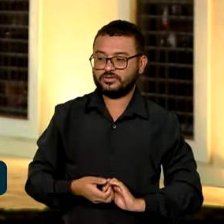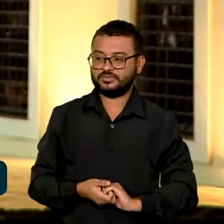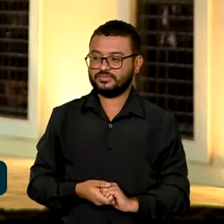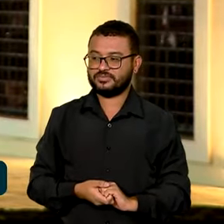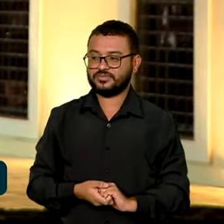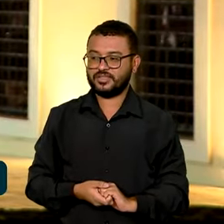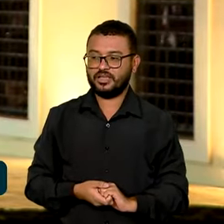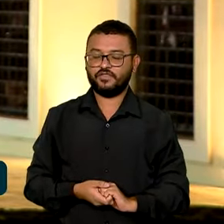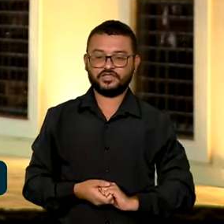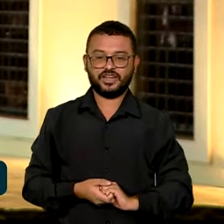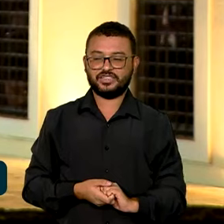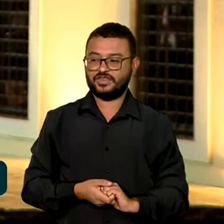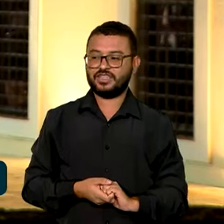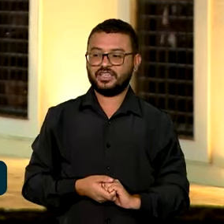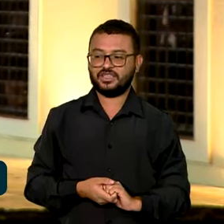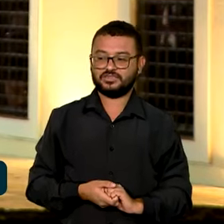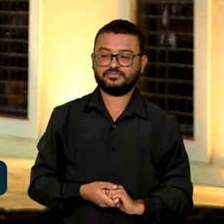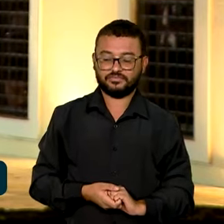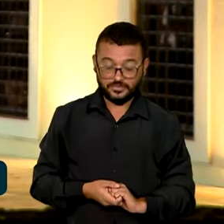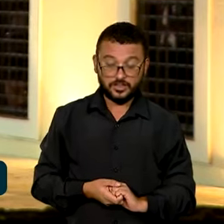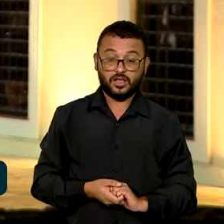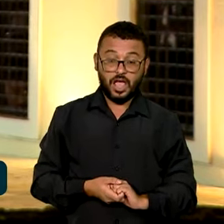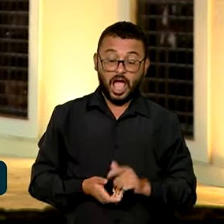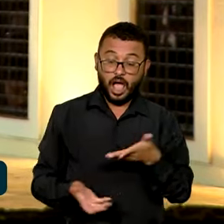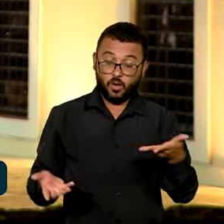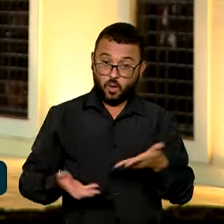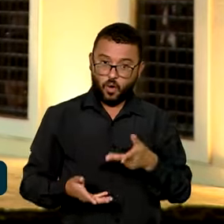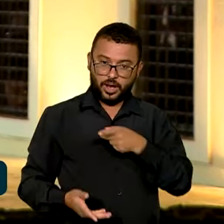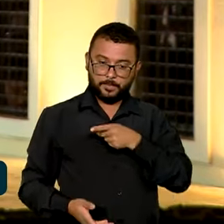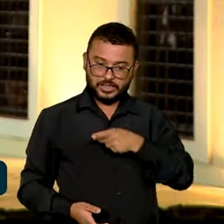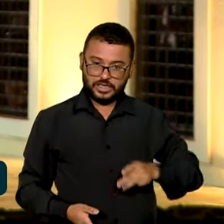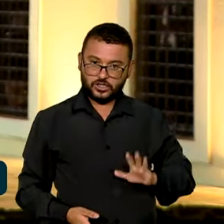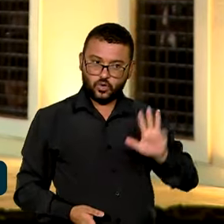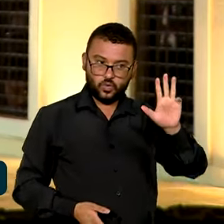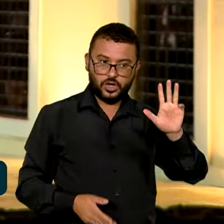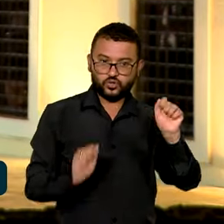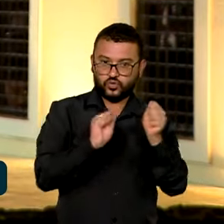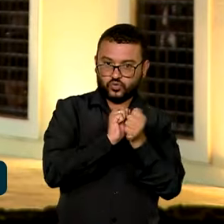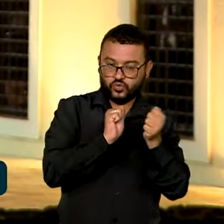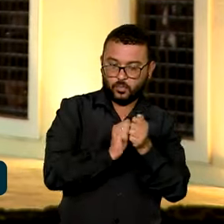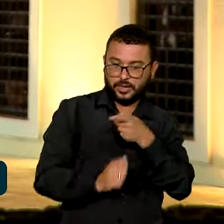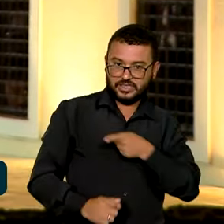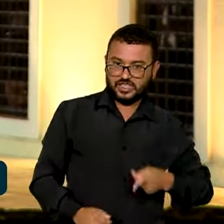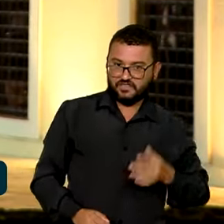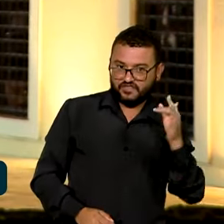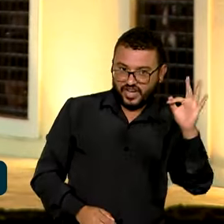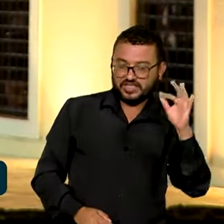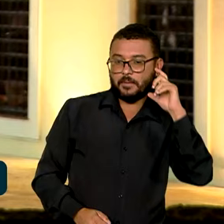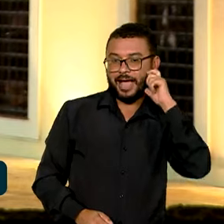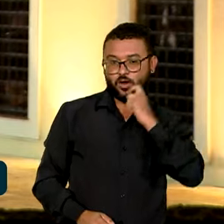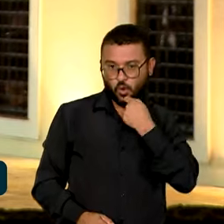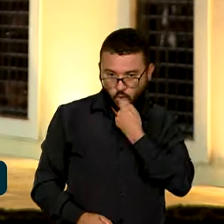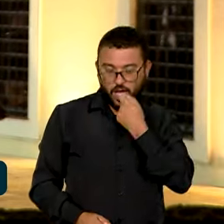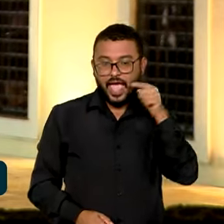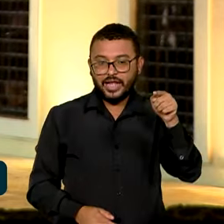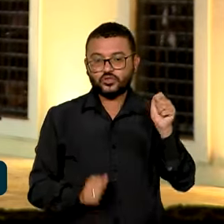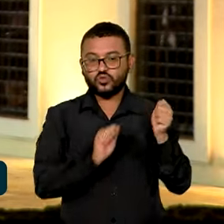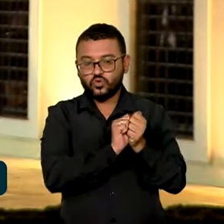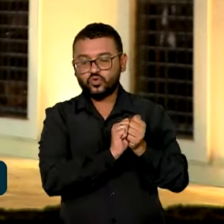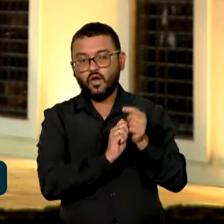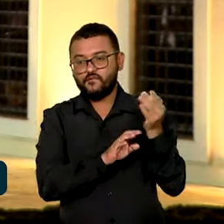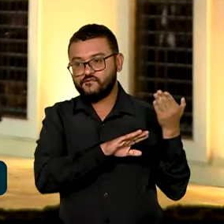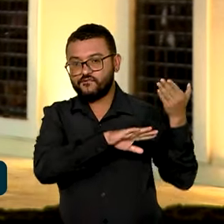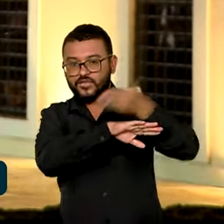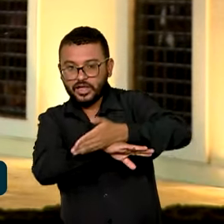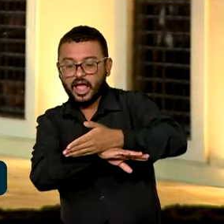Neste momento, Lula e Macron estão fazendo a viagem de volta a Belém, da ilha do Combo a Belém, e ainda hoje eles embarcam para o Rio de